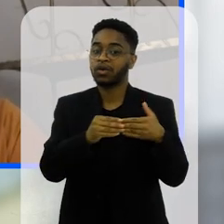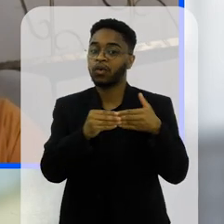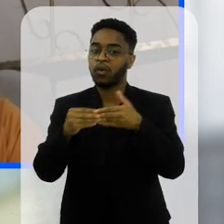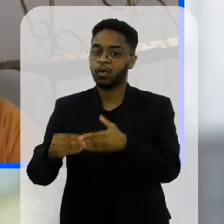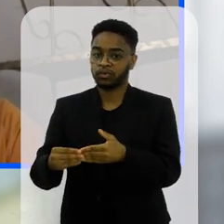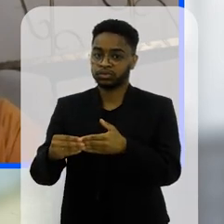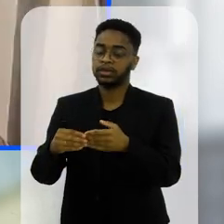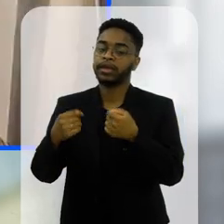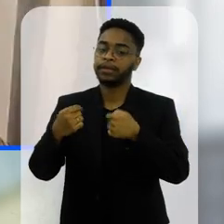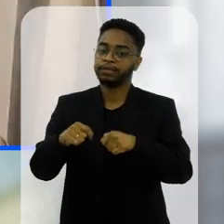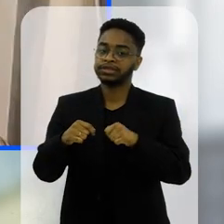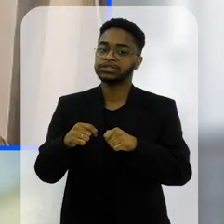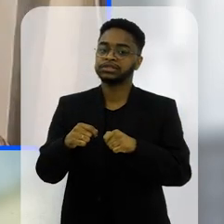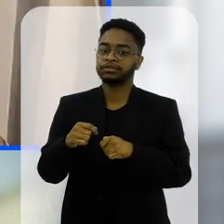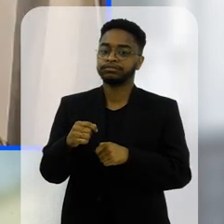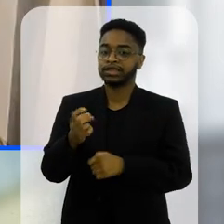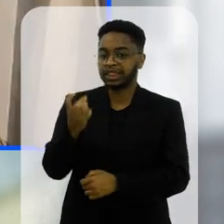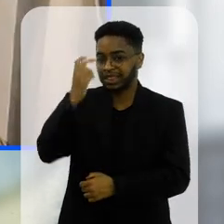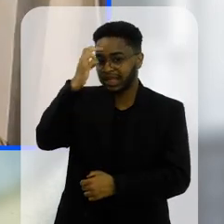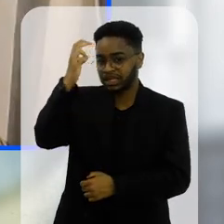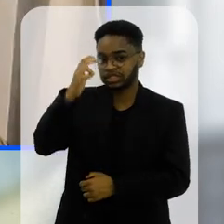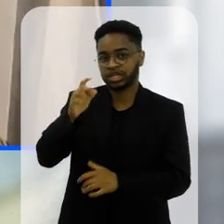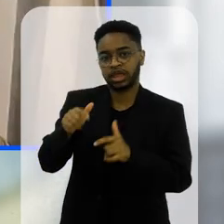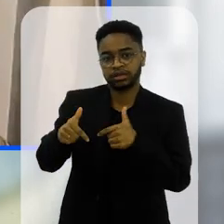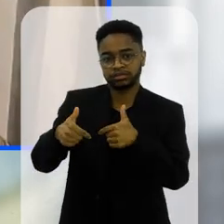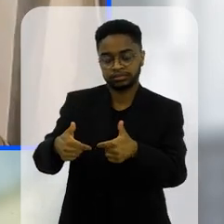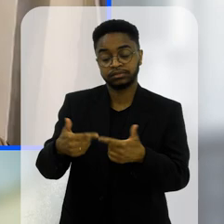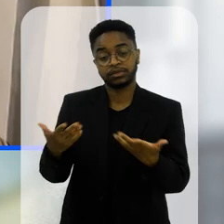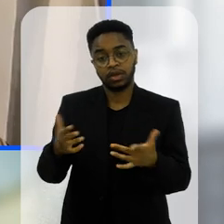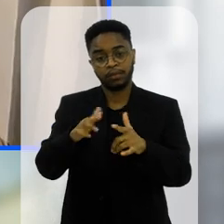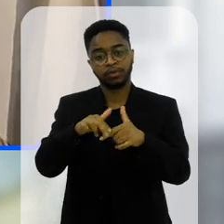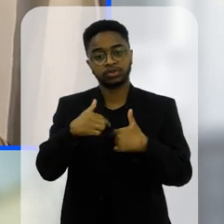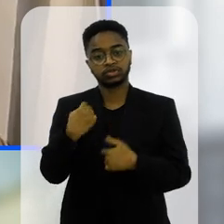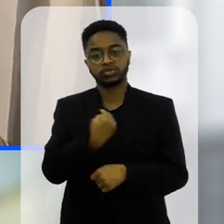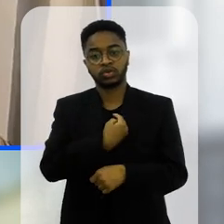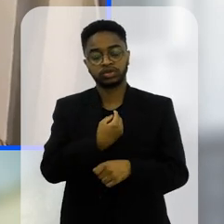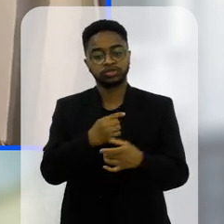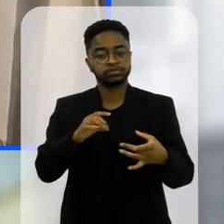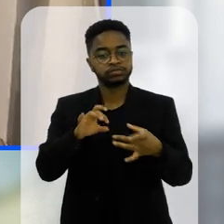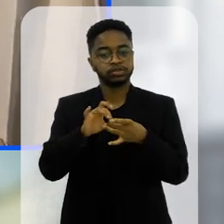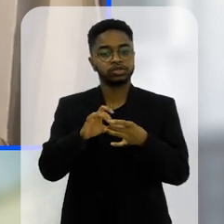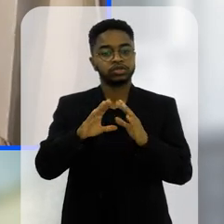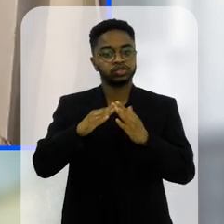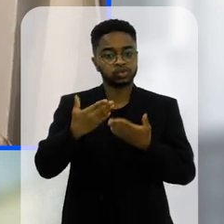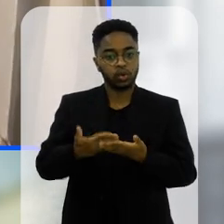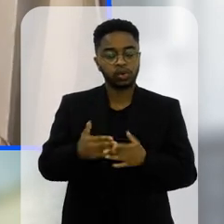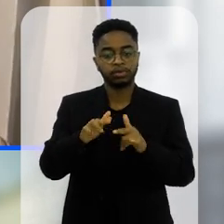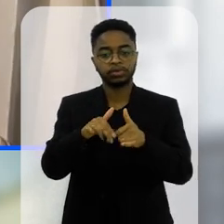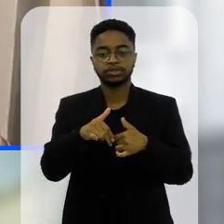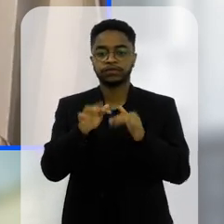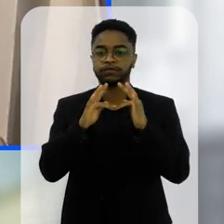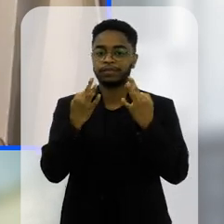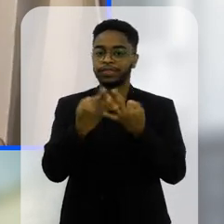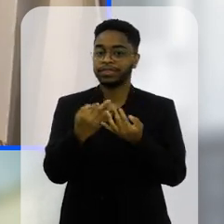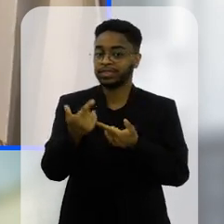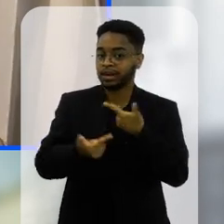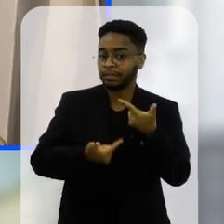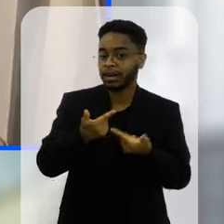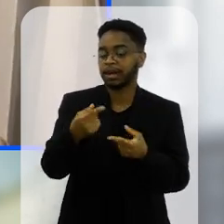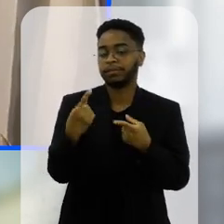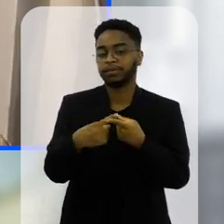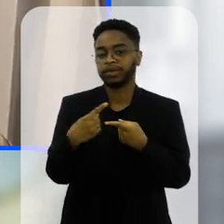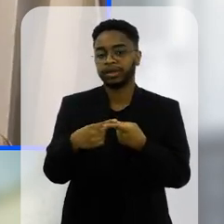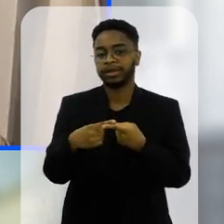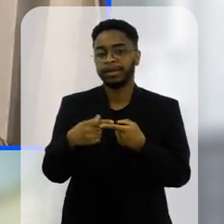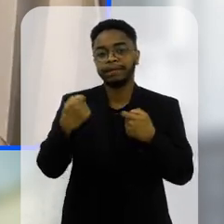direcionada ela precisa ser feita de forma inteligente então para isso que a gente está na escola para isso que os pais trabalham para que a gente consiga